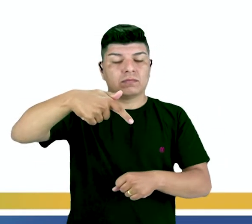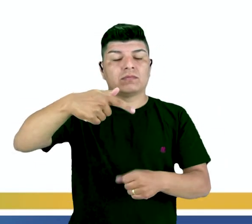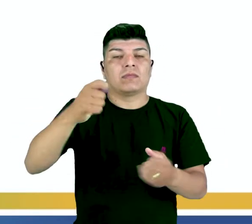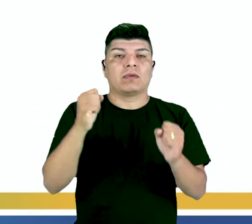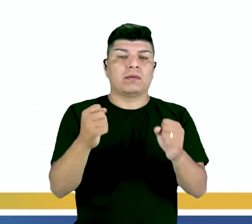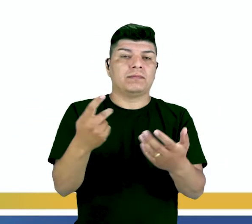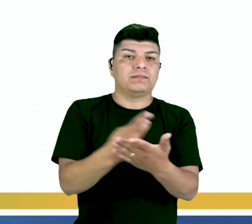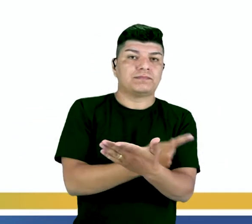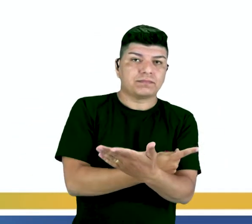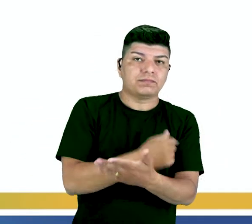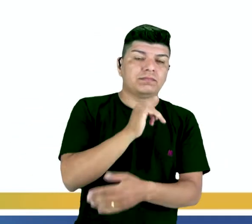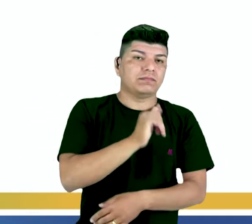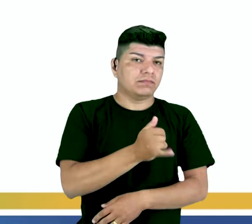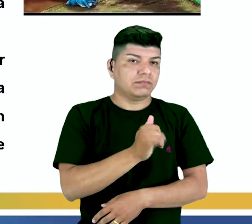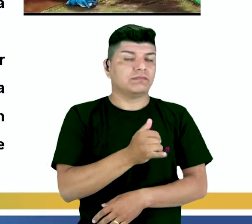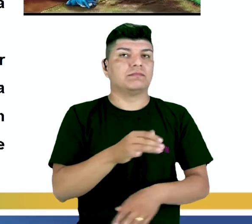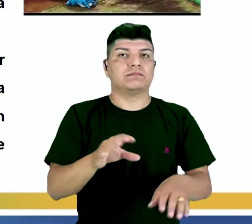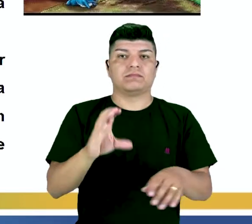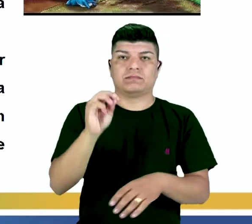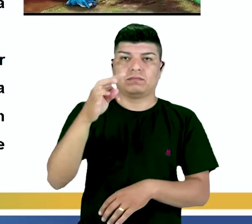acontecer na narrativa de conto.